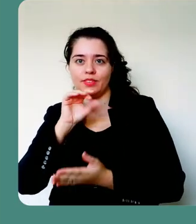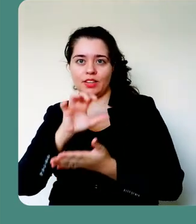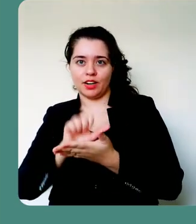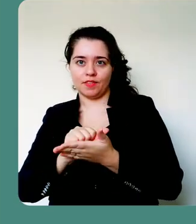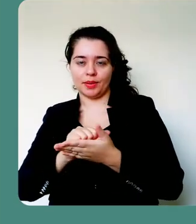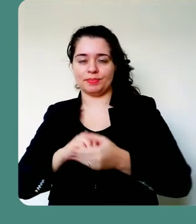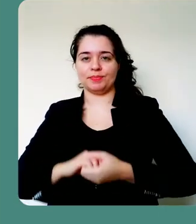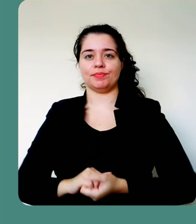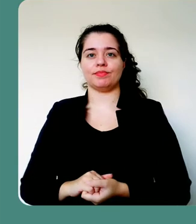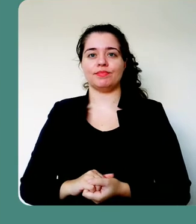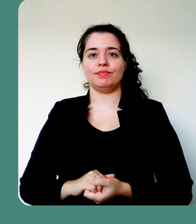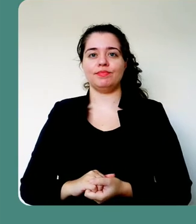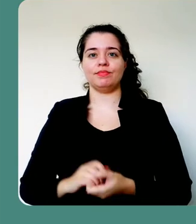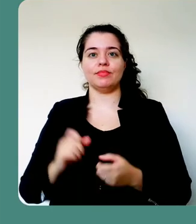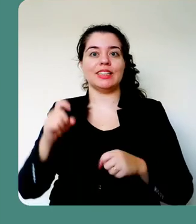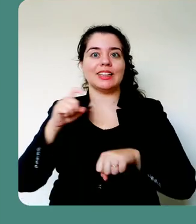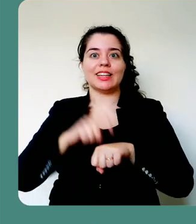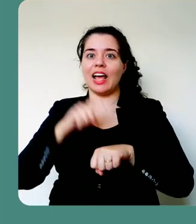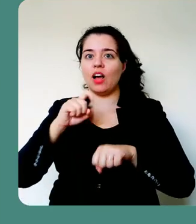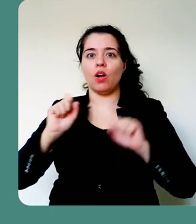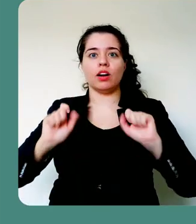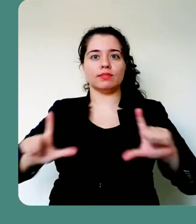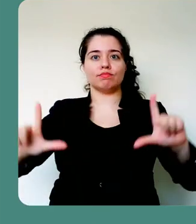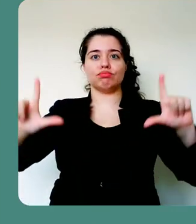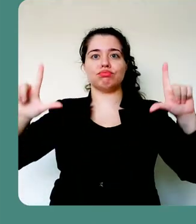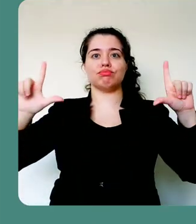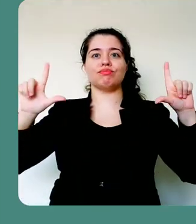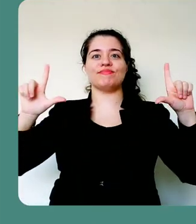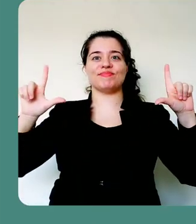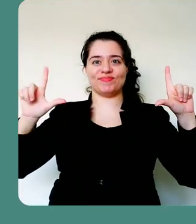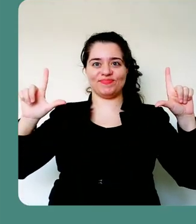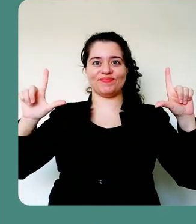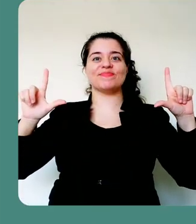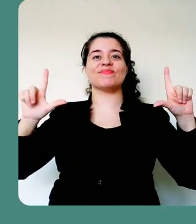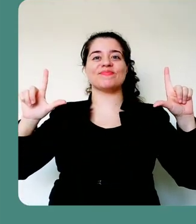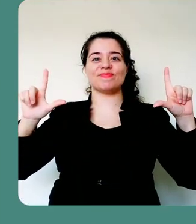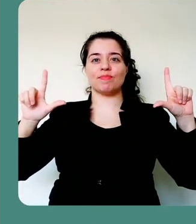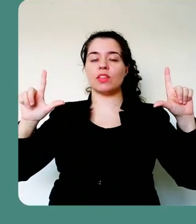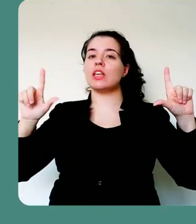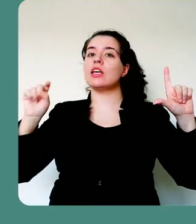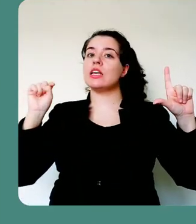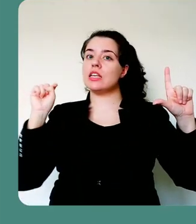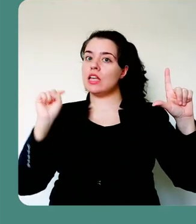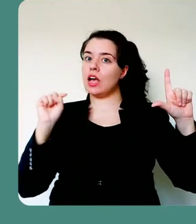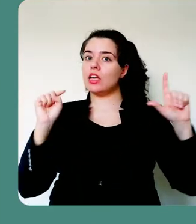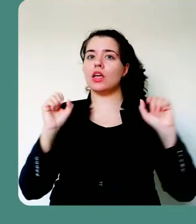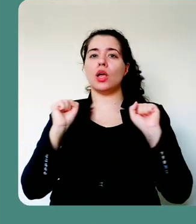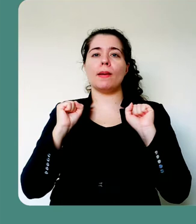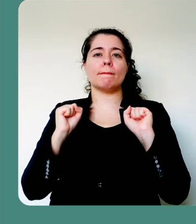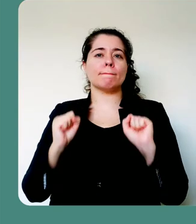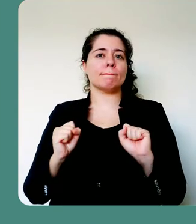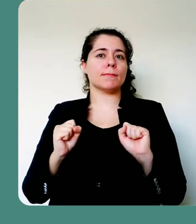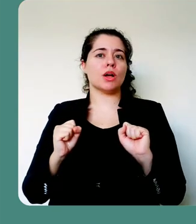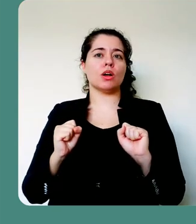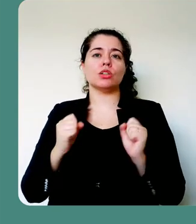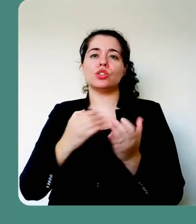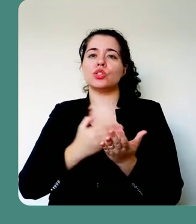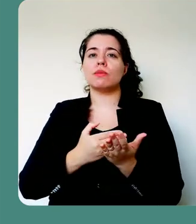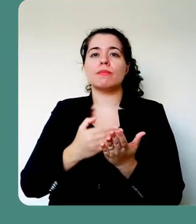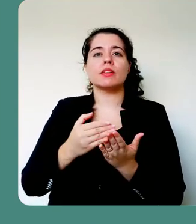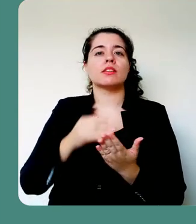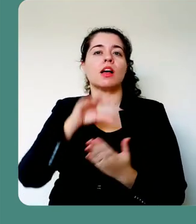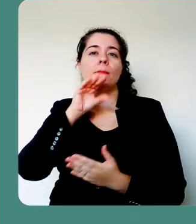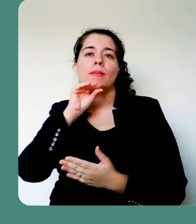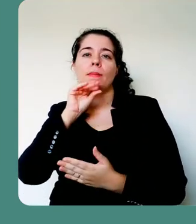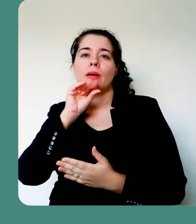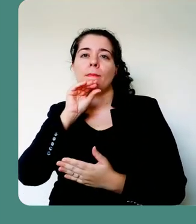O modo de apresentação vai ser posto para mim na tela, e eu então vou fazer a gravação somente do slide que eu quero fazer a